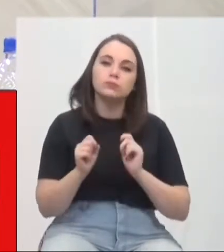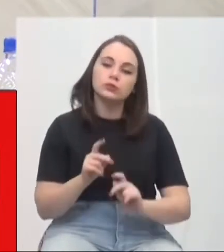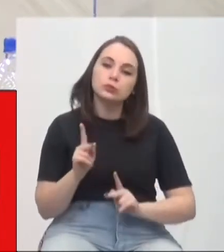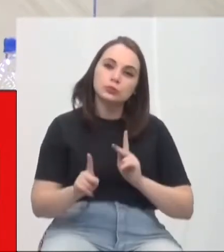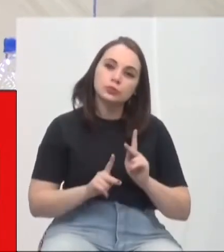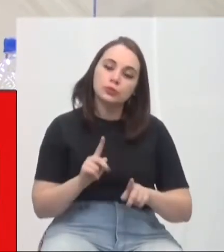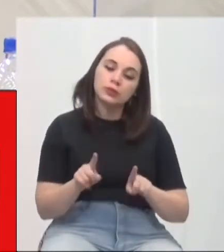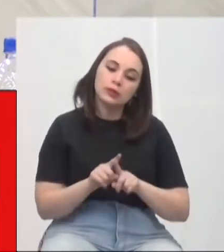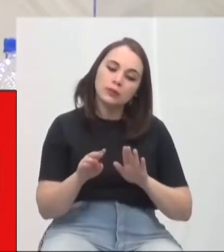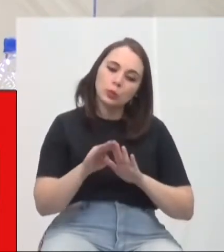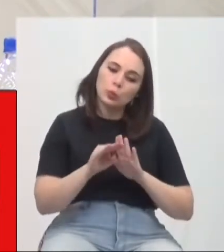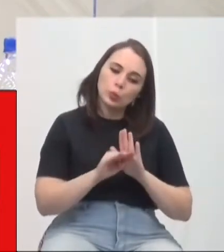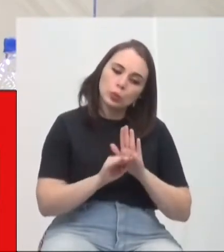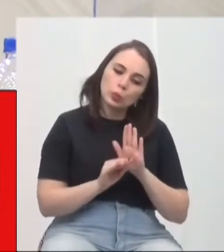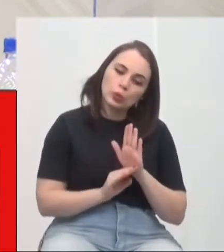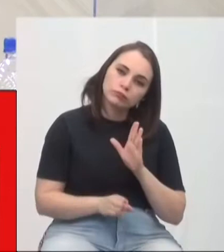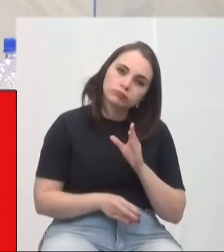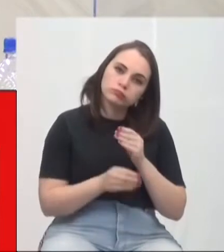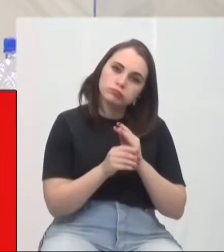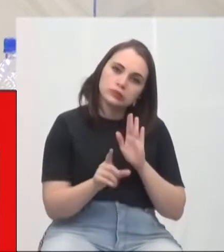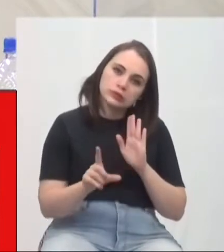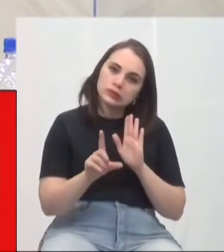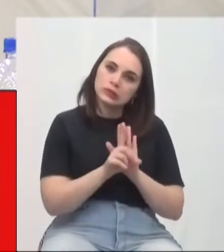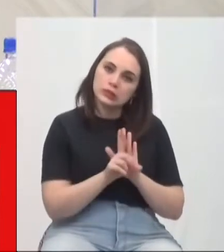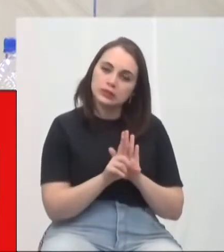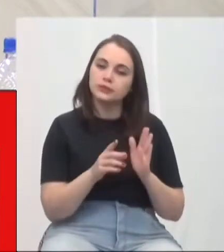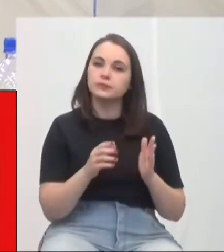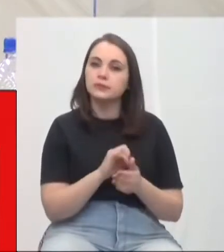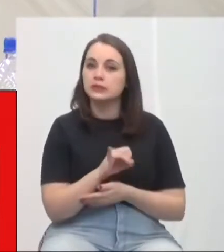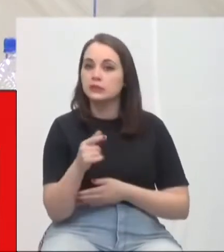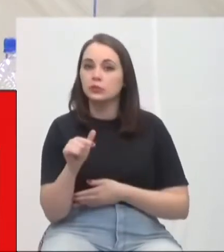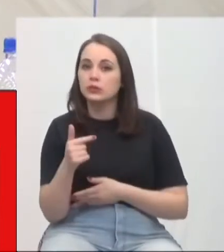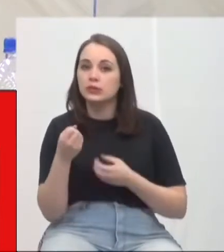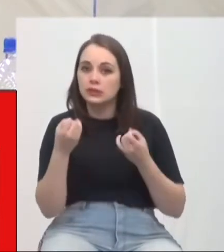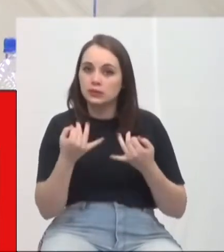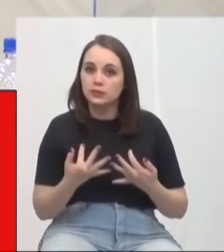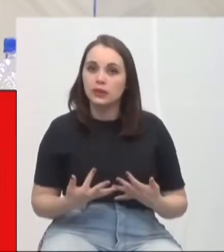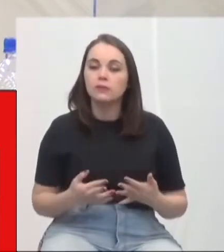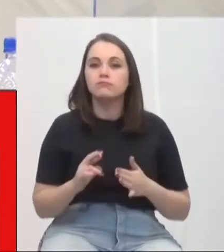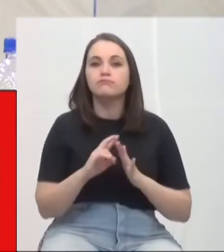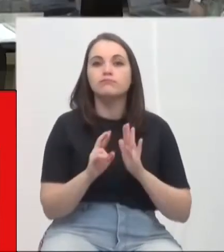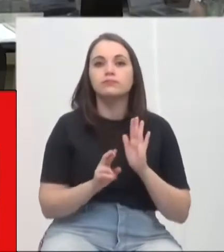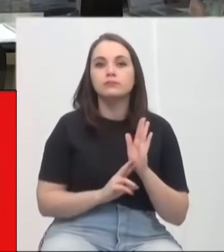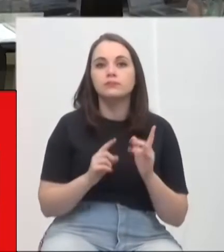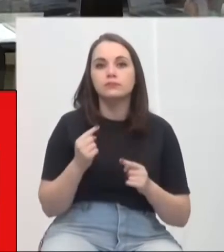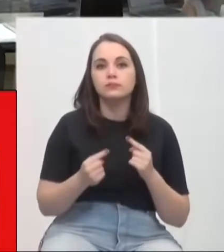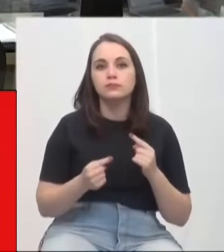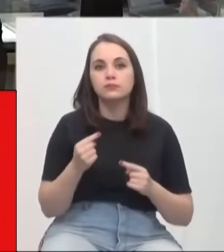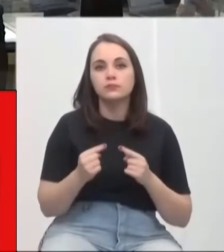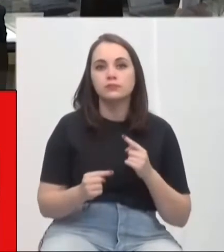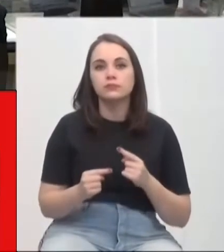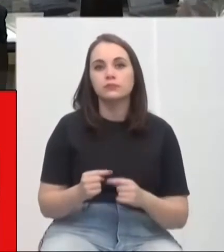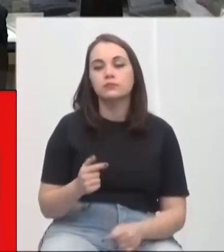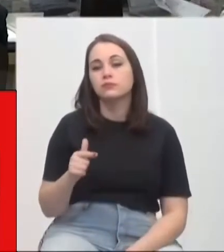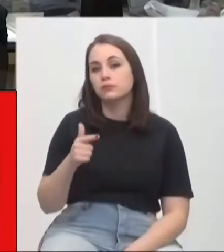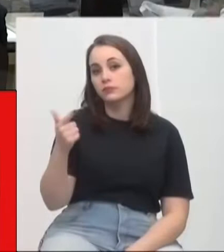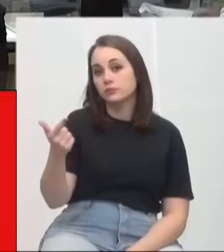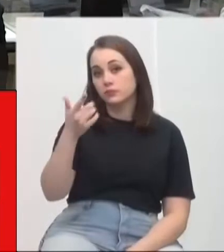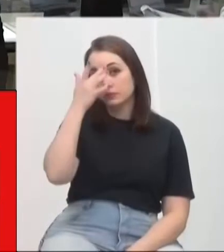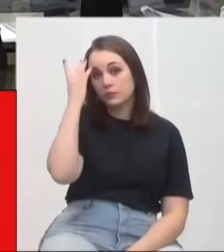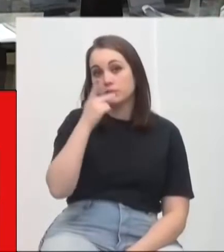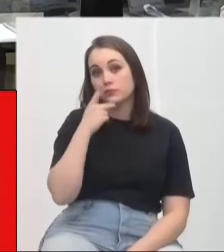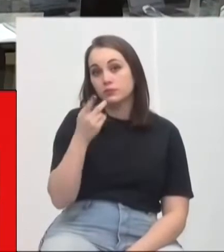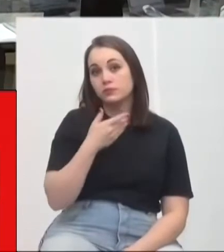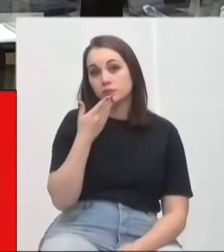Cronograma de implementação da referida lei e não havendo o justifique-se. O requerimento está em discussão. Não havendo quem